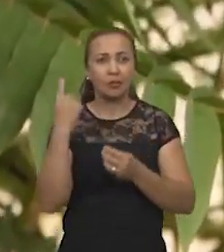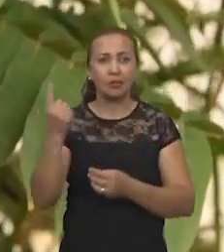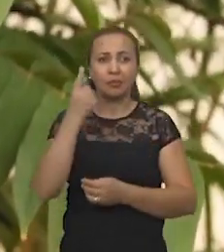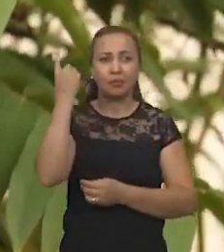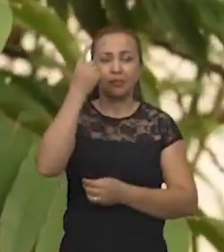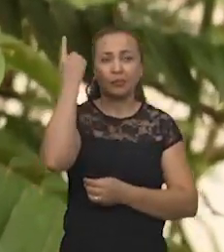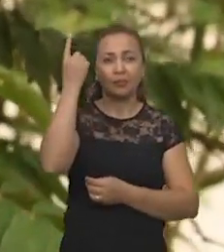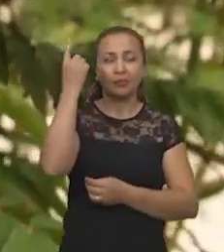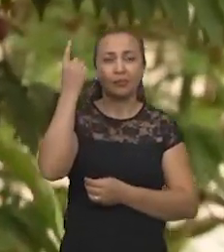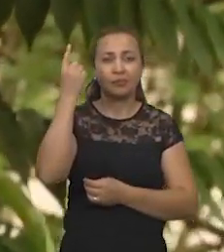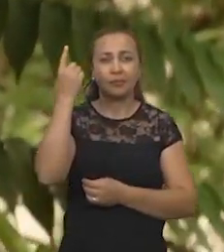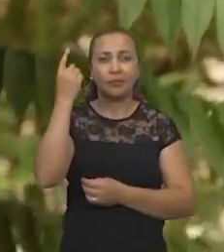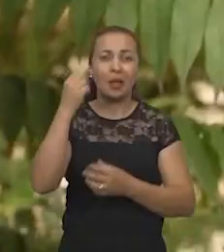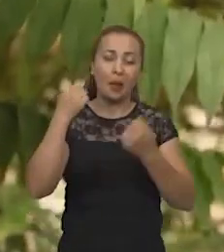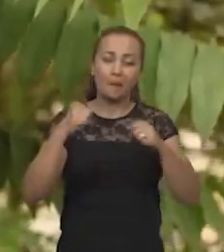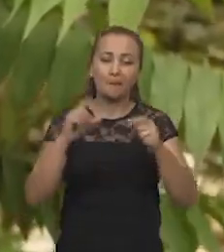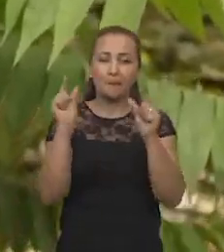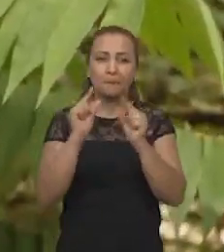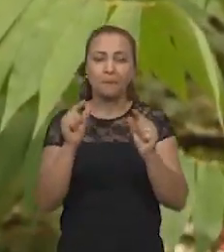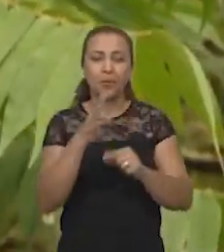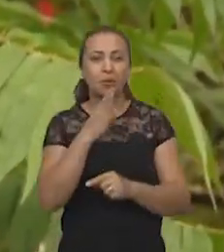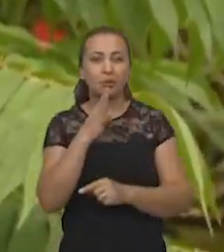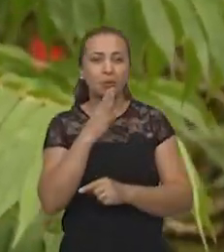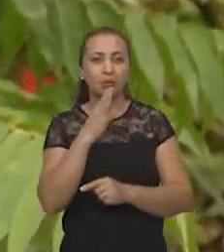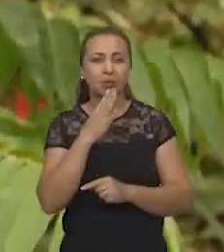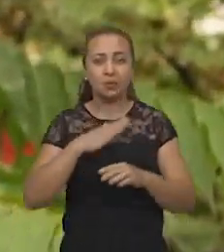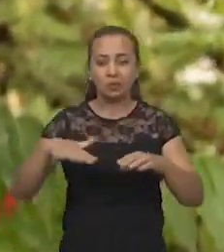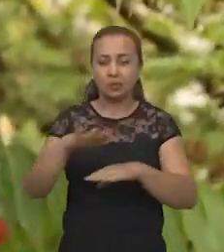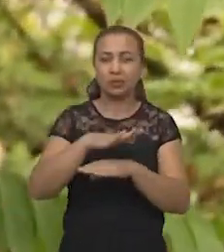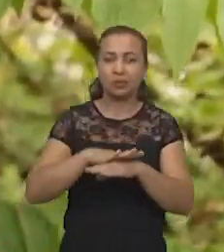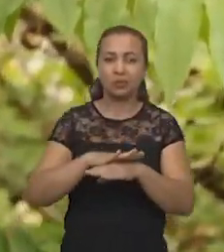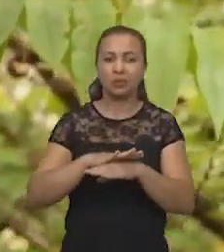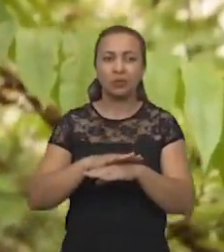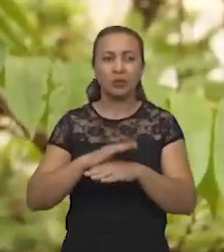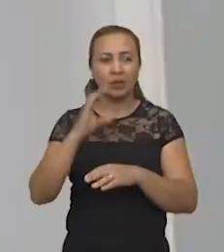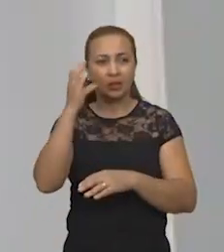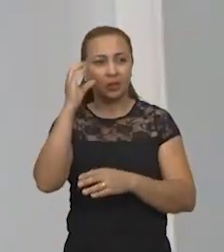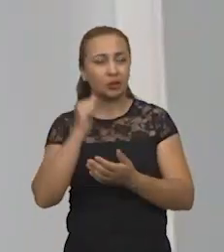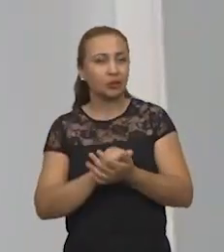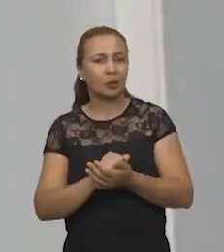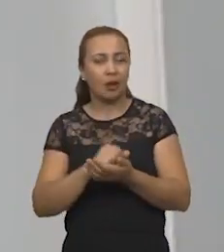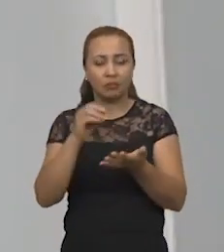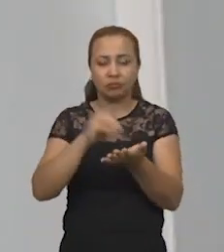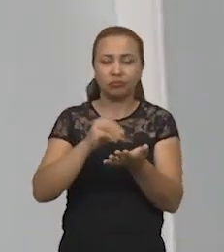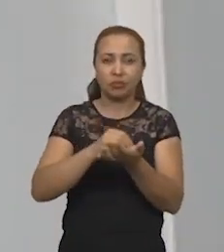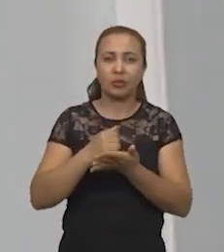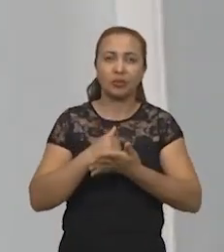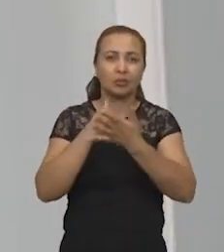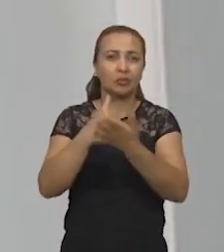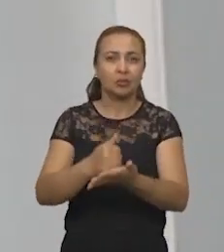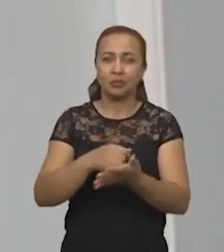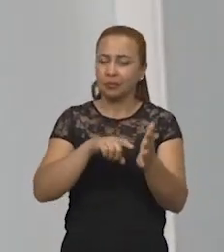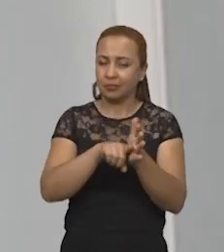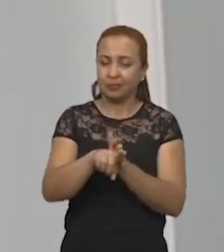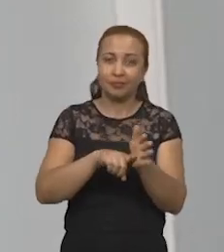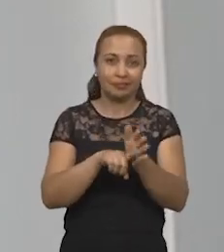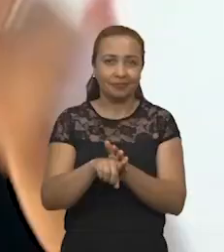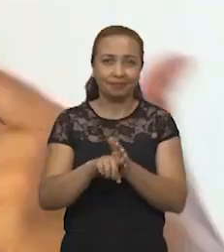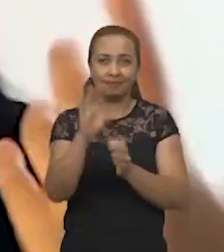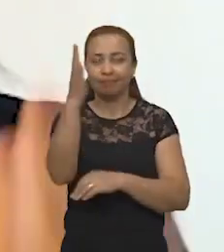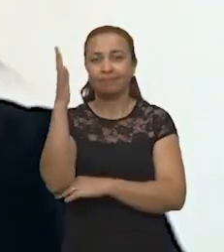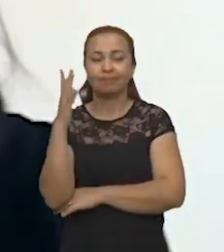altamente promissoras, ainda são pouco conhecidas sobre qualquer aspecto científico. Falta apoio à pesquisa com plantas